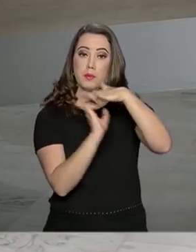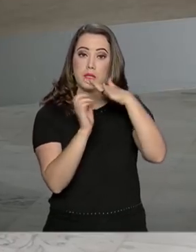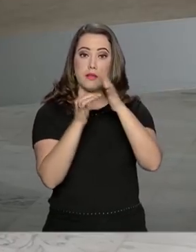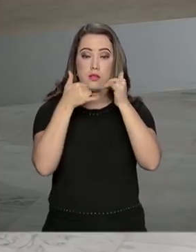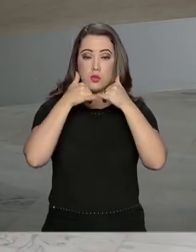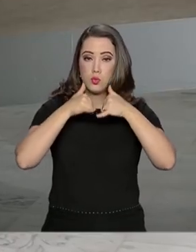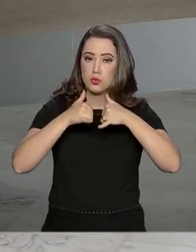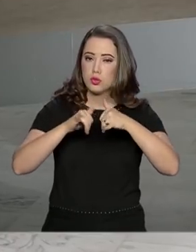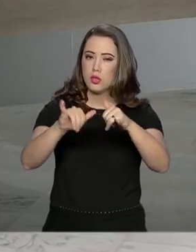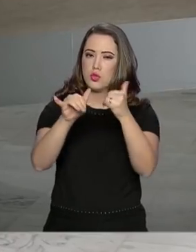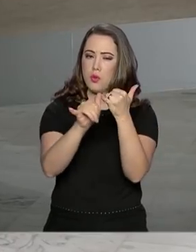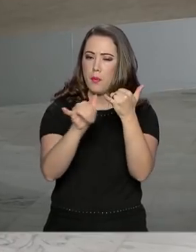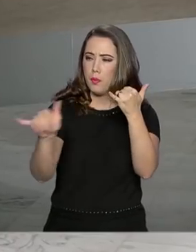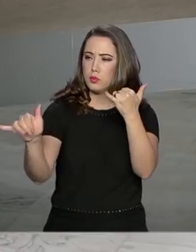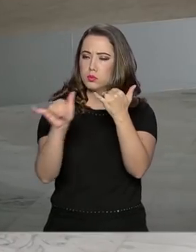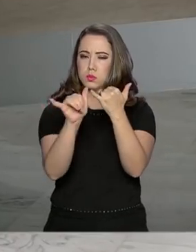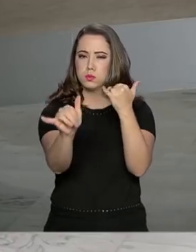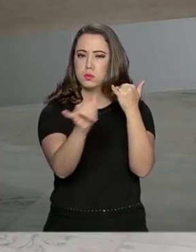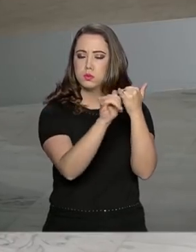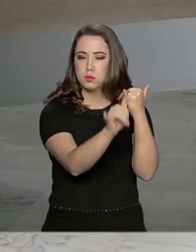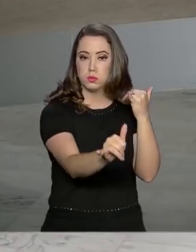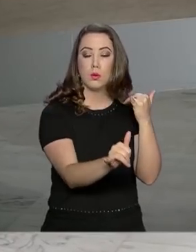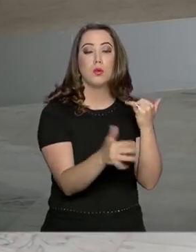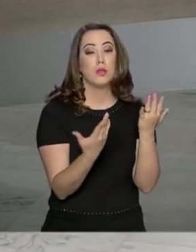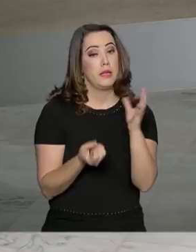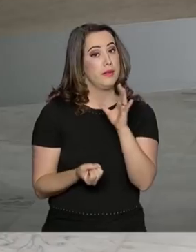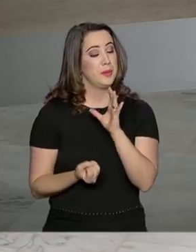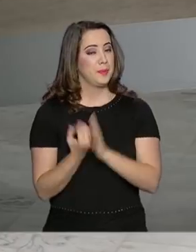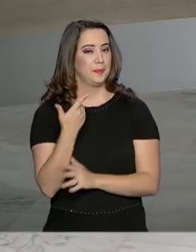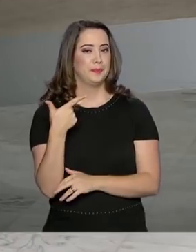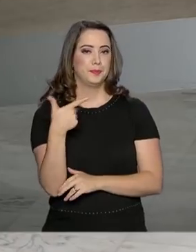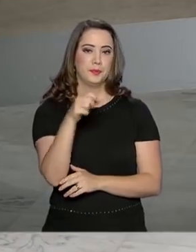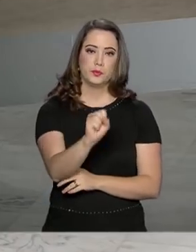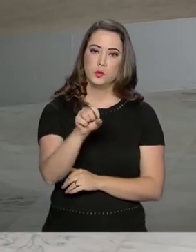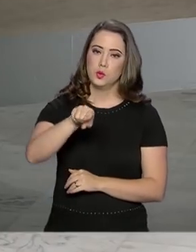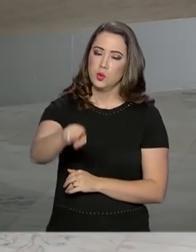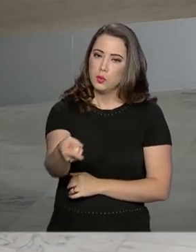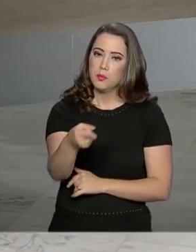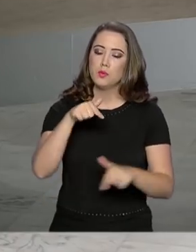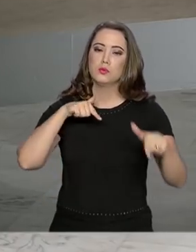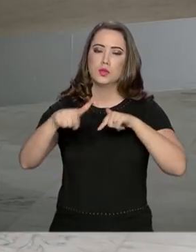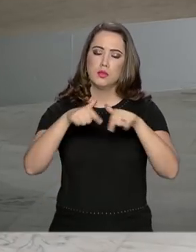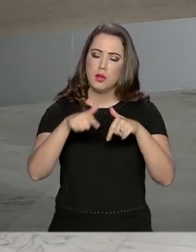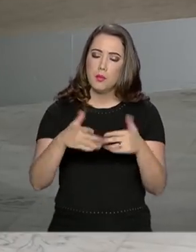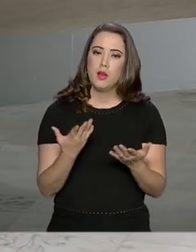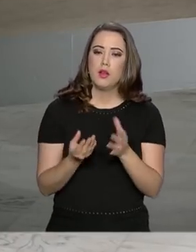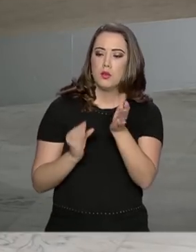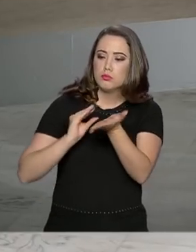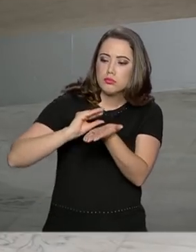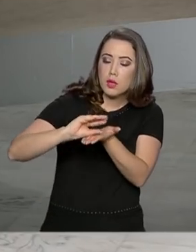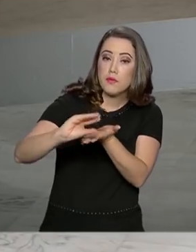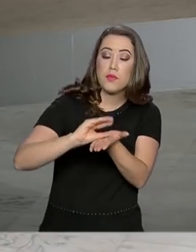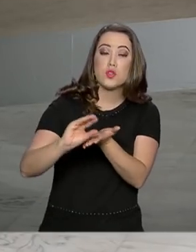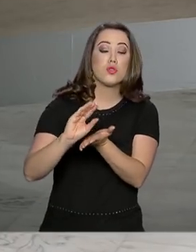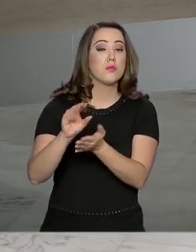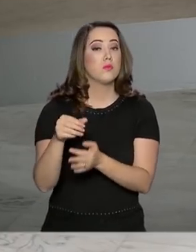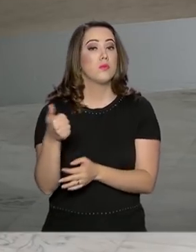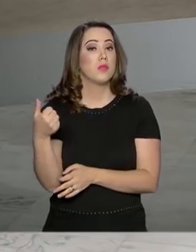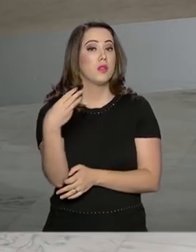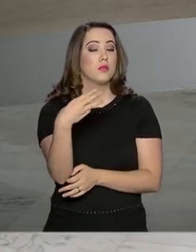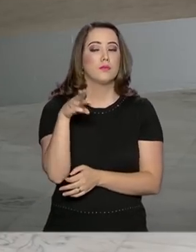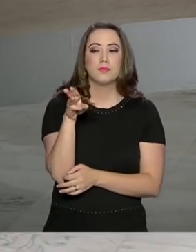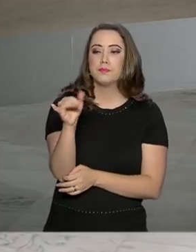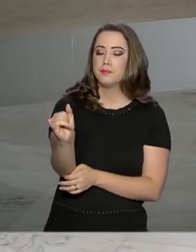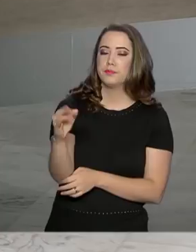construção dessas linhas vai gerar 28 mil empregos diretos e representa um investimento de cerca de 13